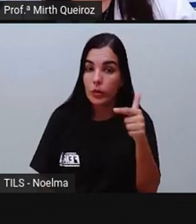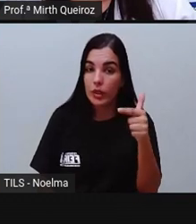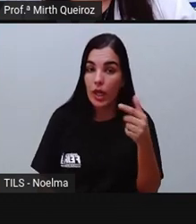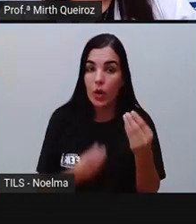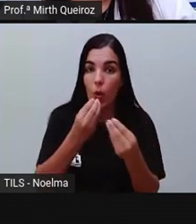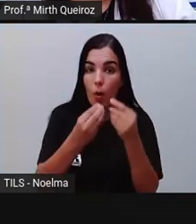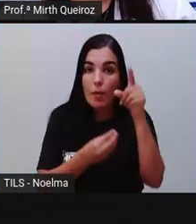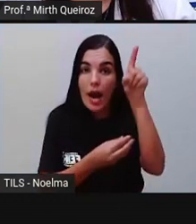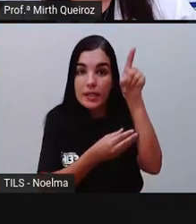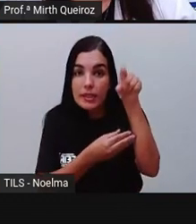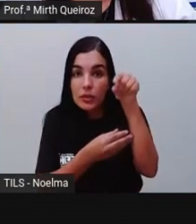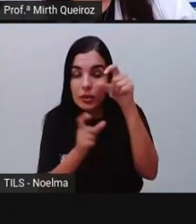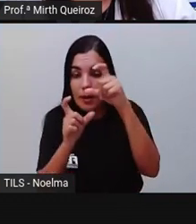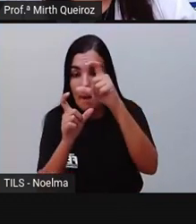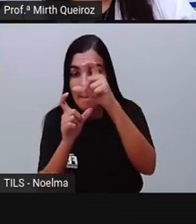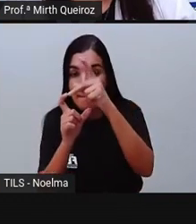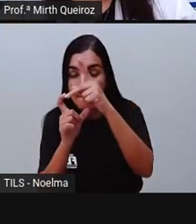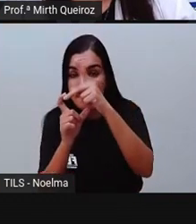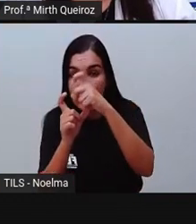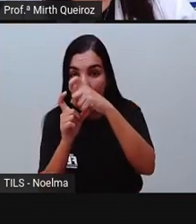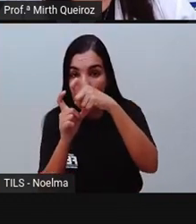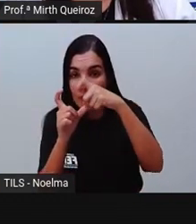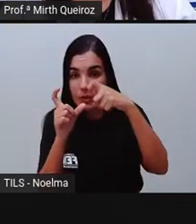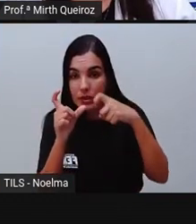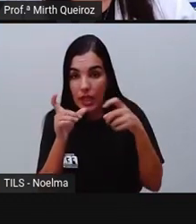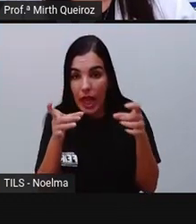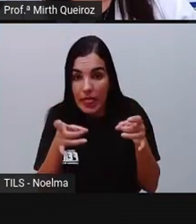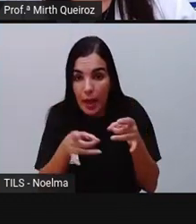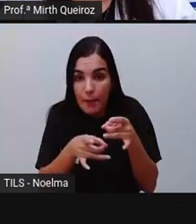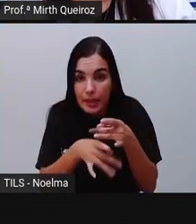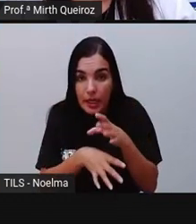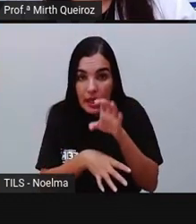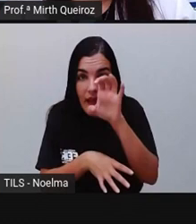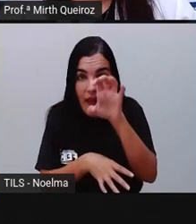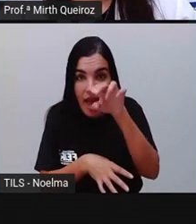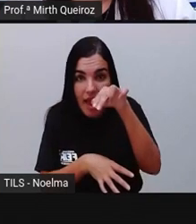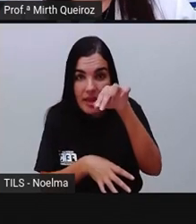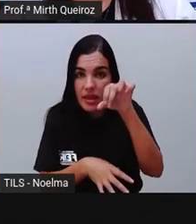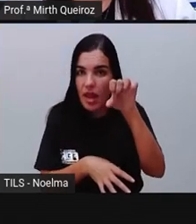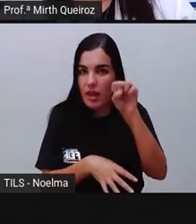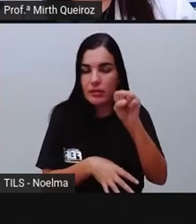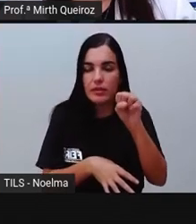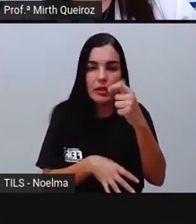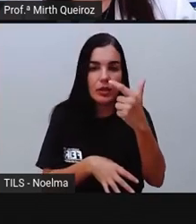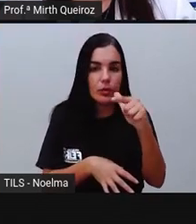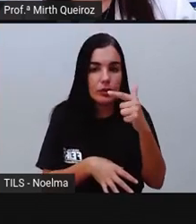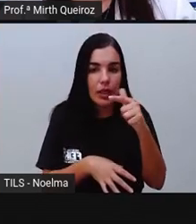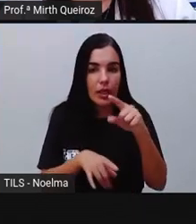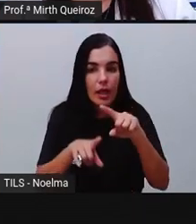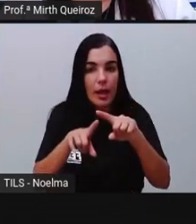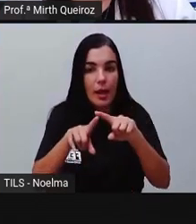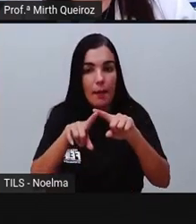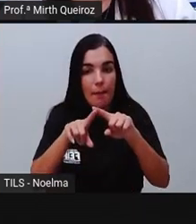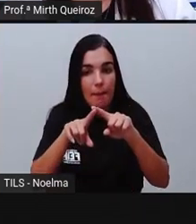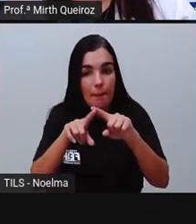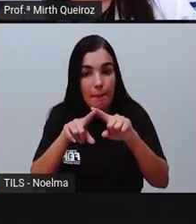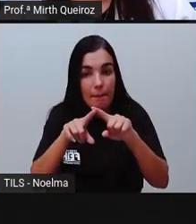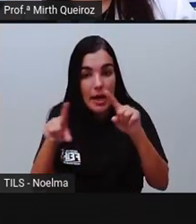paroxítonas terminadas em ENS. Mas palavras